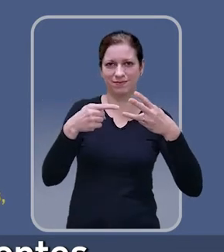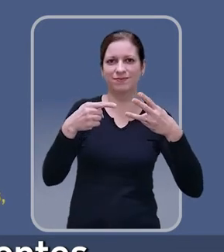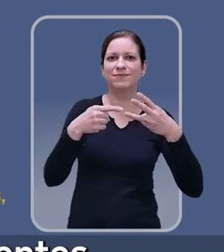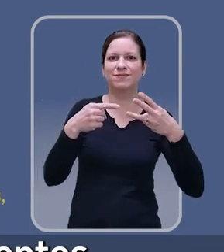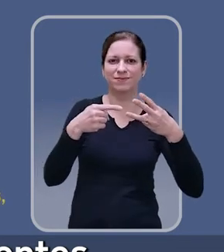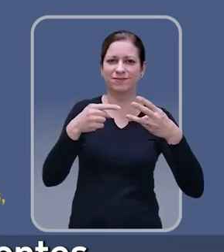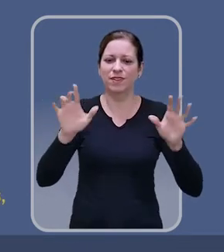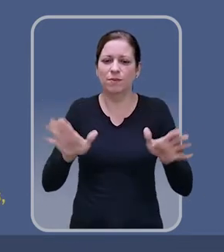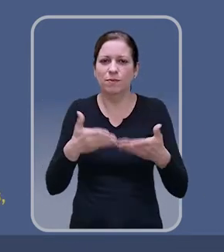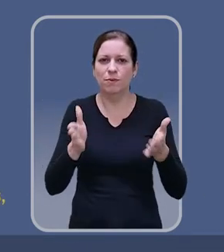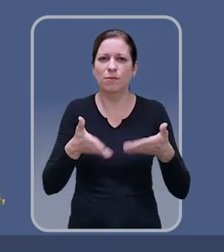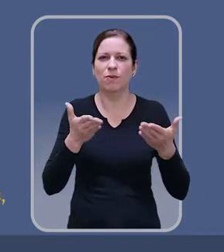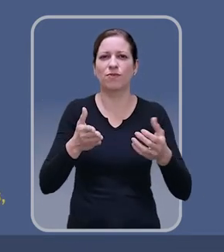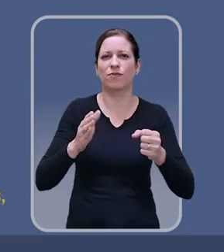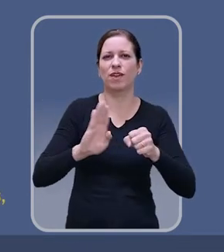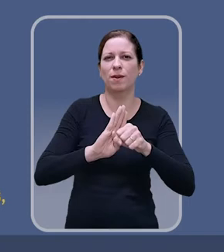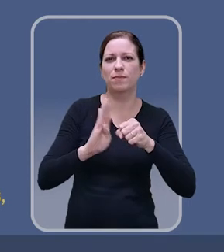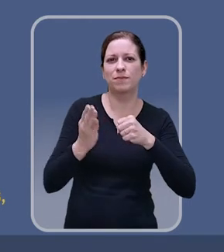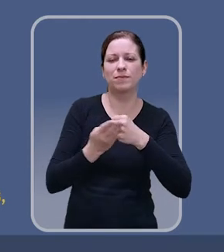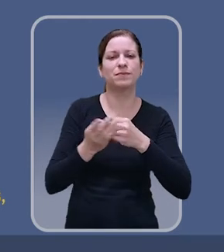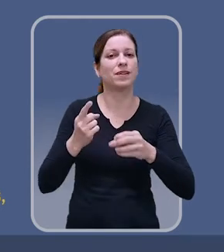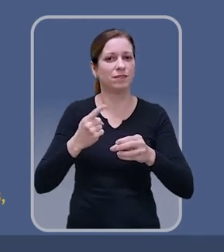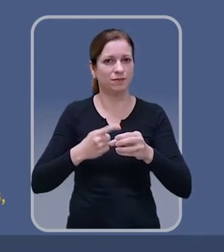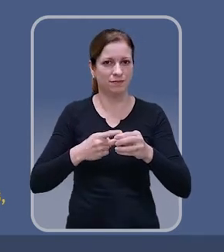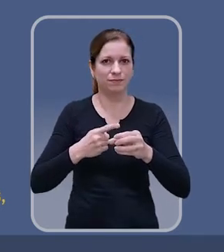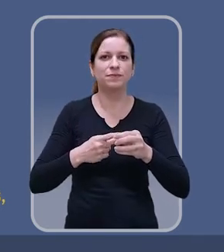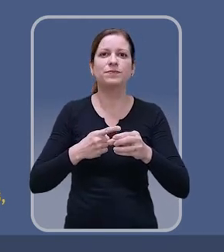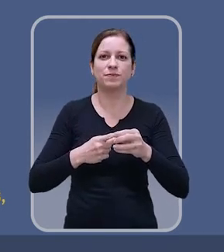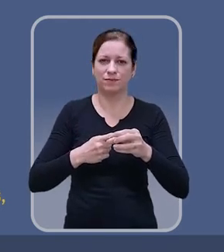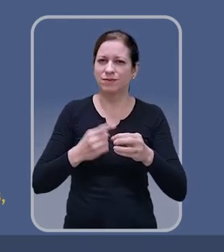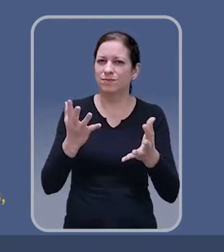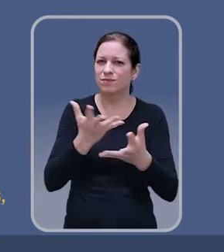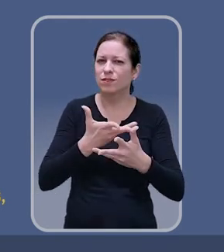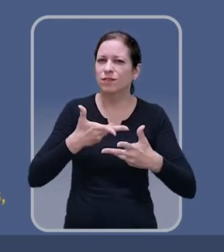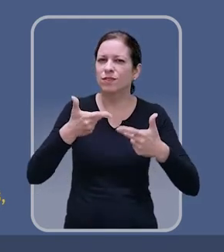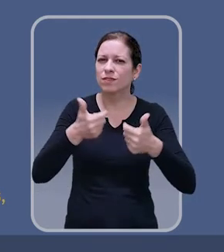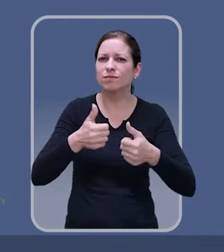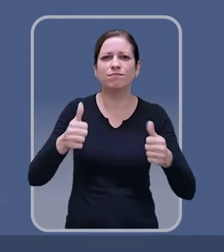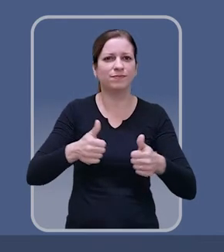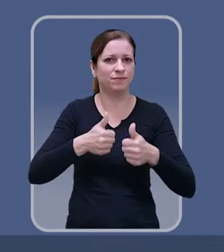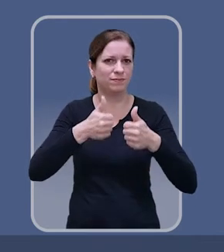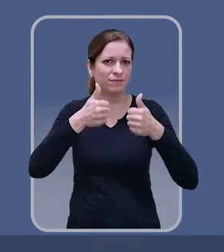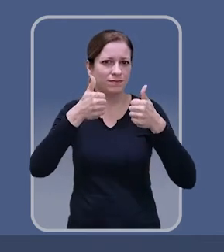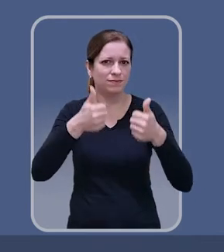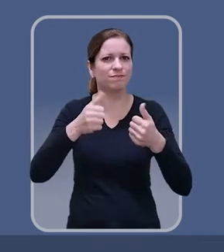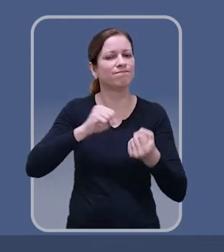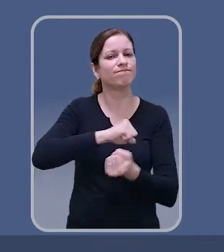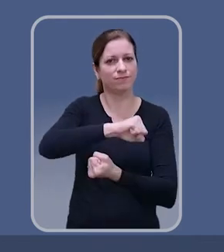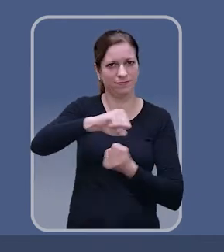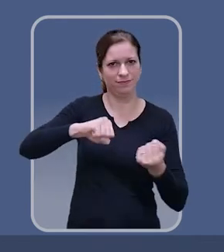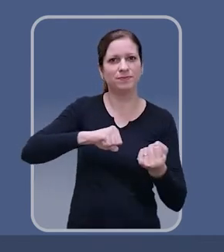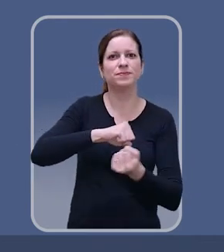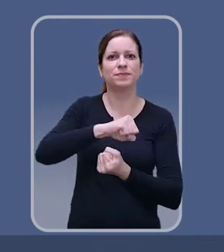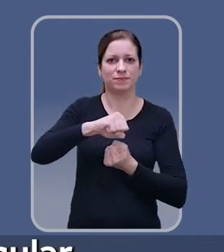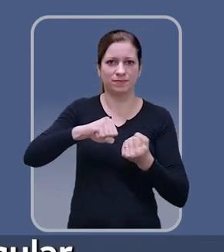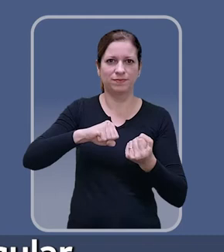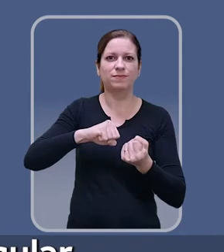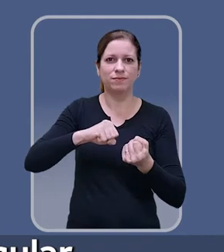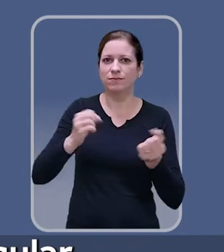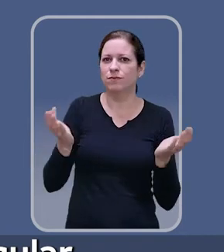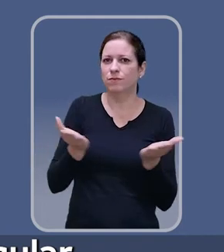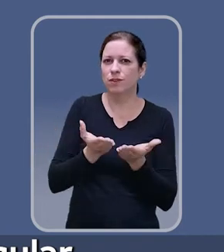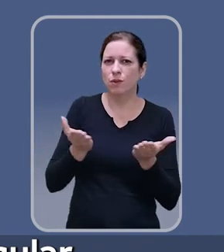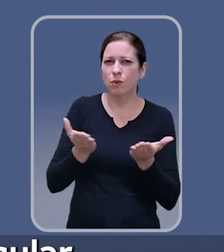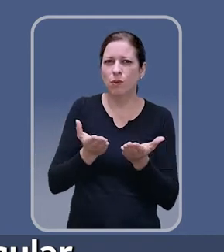cidades mais eficientes, inteligentes e sustentáveis é o terceiro pilar da revisão do plano diretor. Nosso atual plano diretor